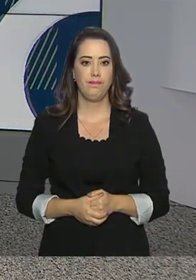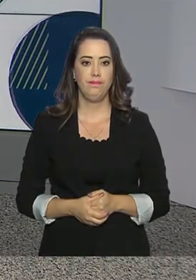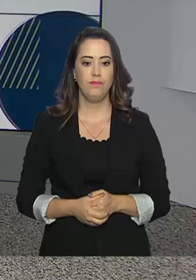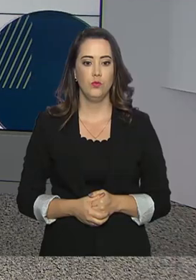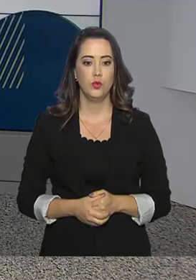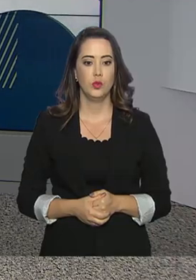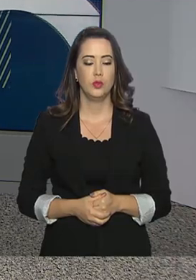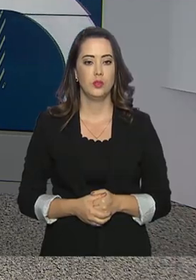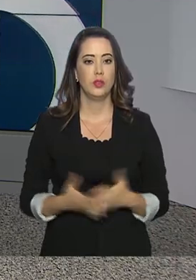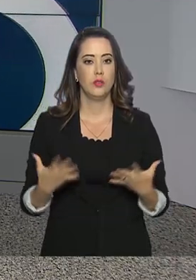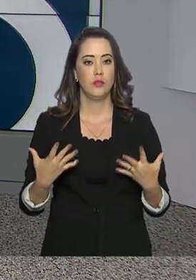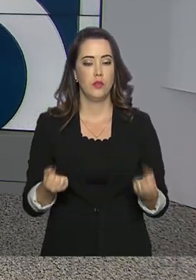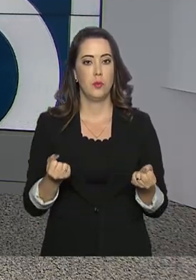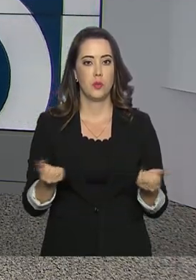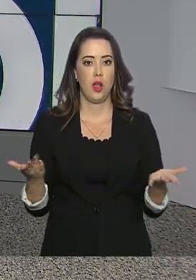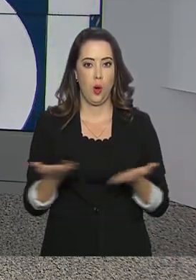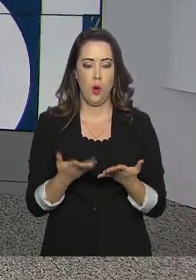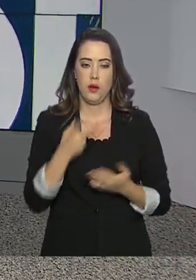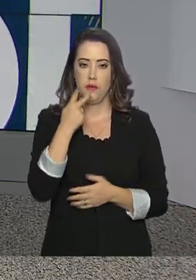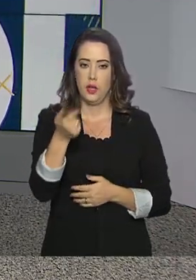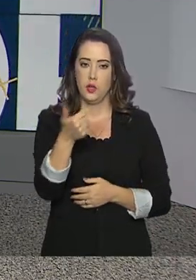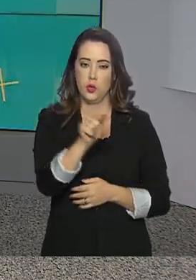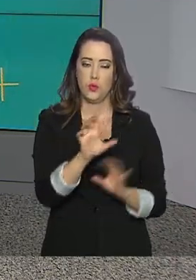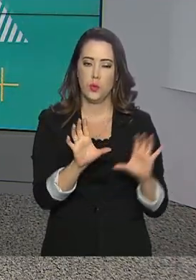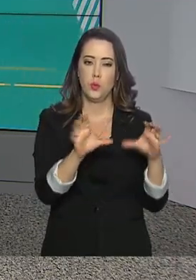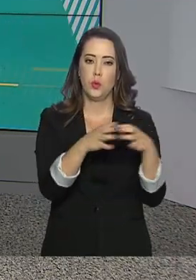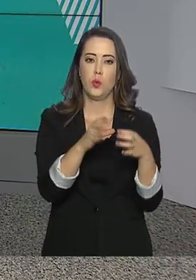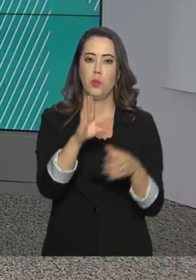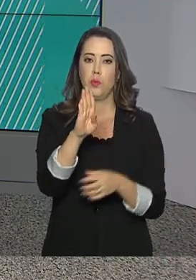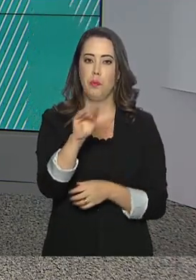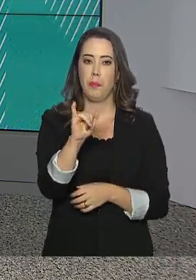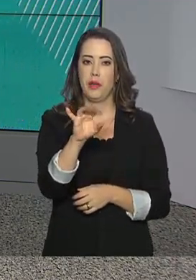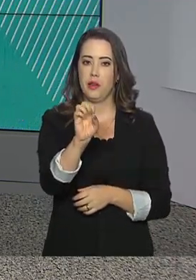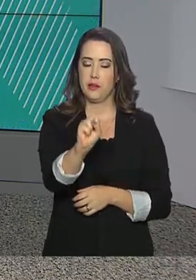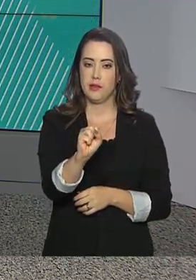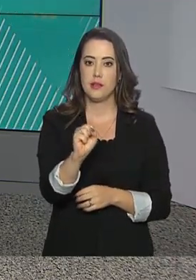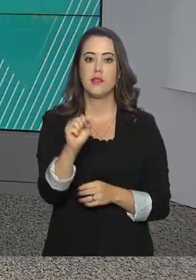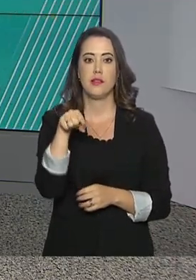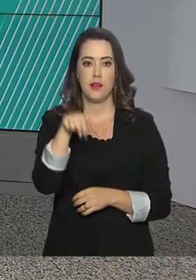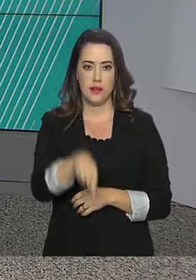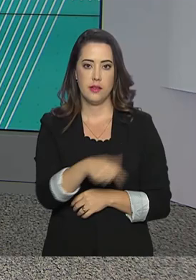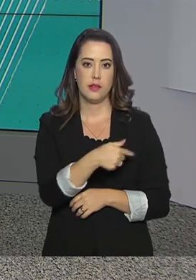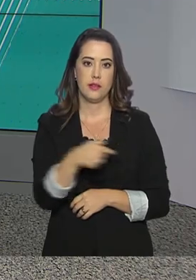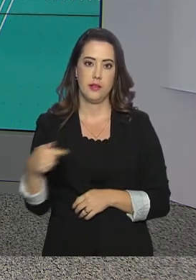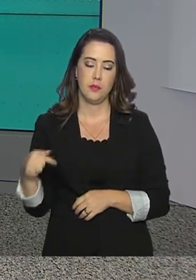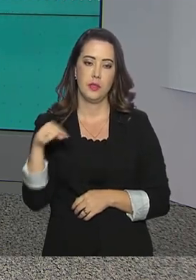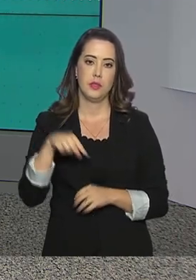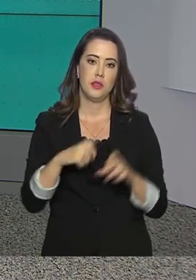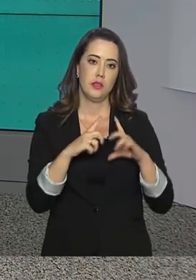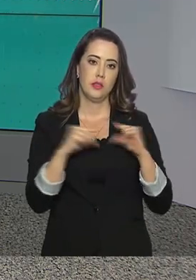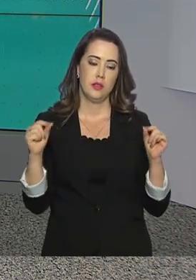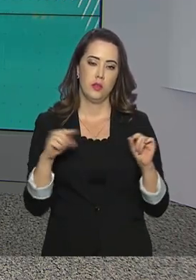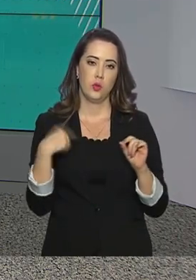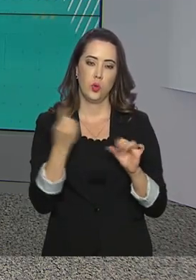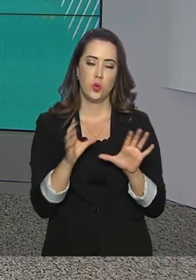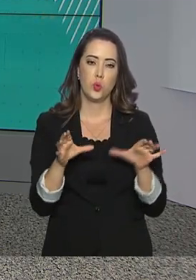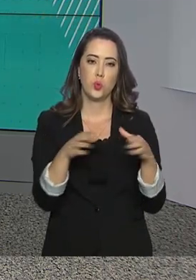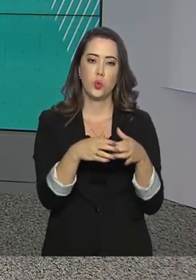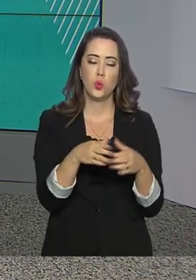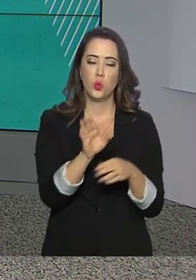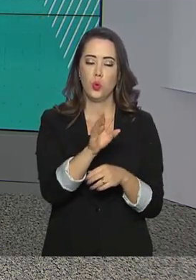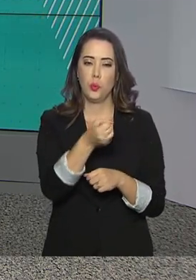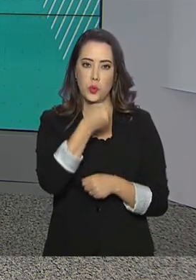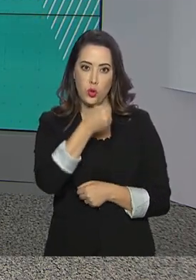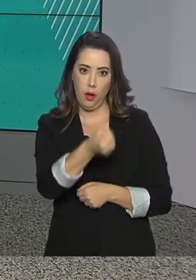E vamos voltar a falar sobre a Cúpula do BRICS, que acontece esta semana aqui em Brasília. Nossas equipes de reportagem já acompanham de